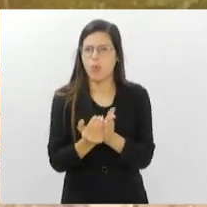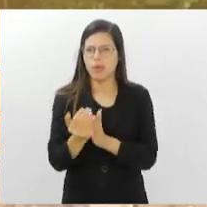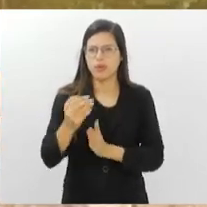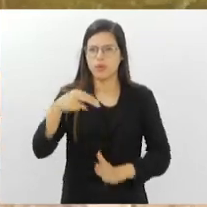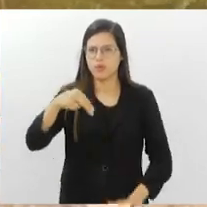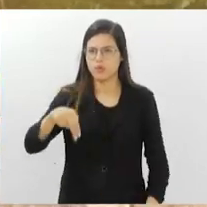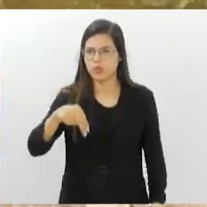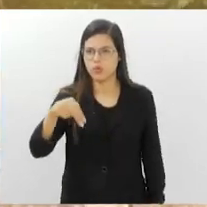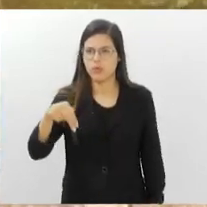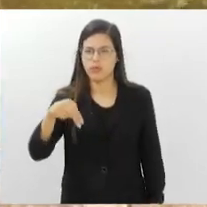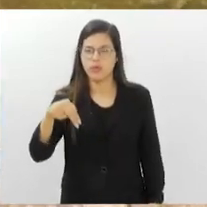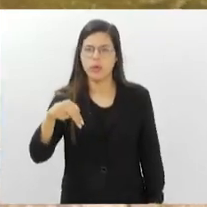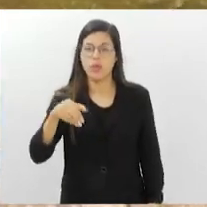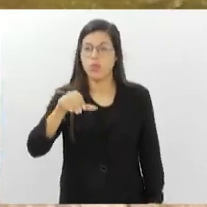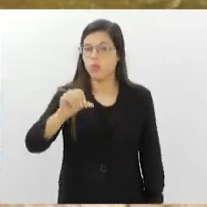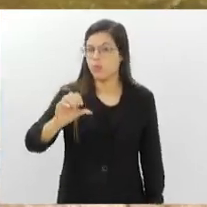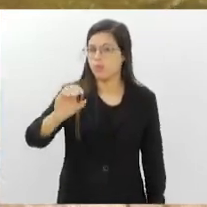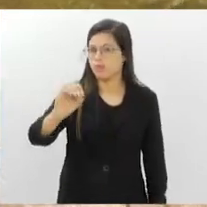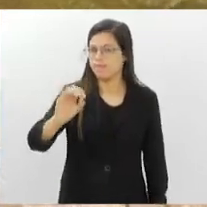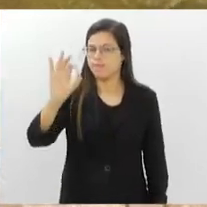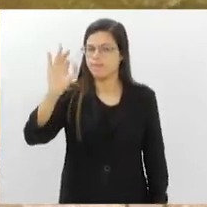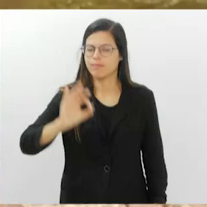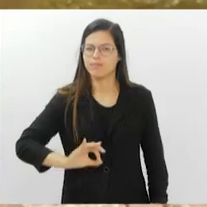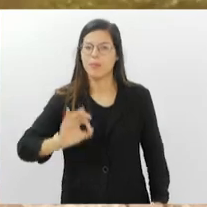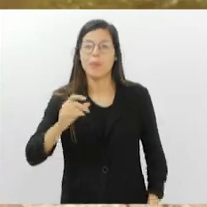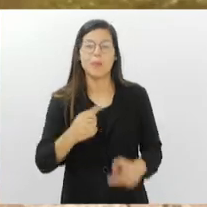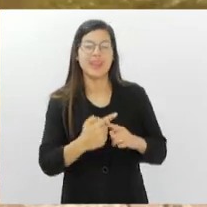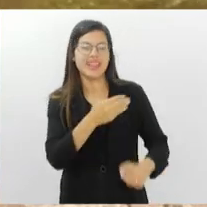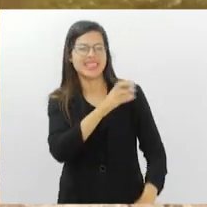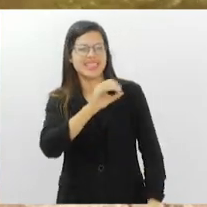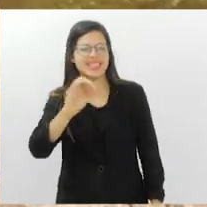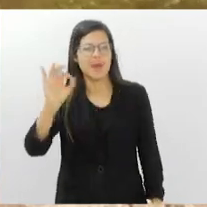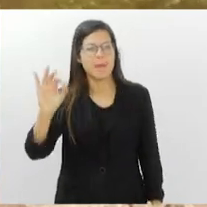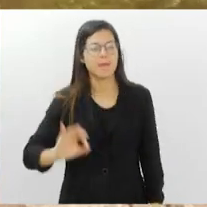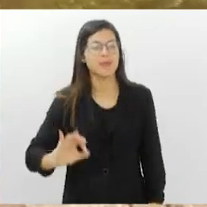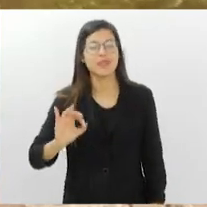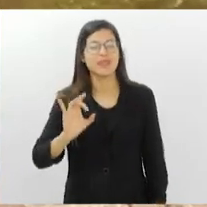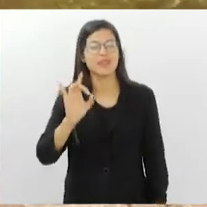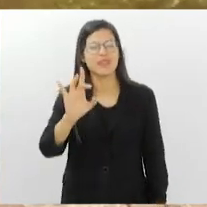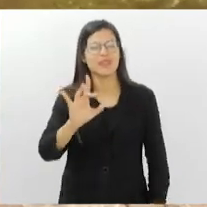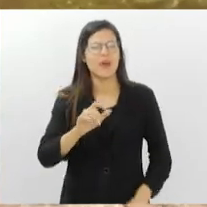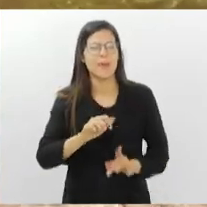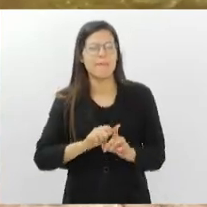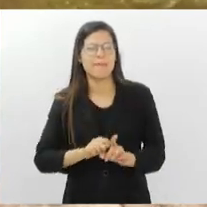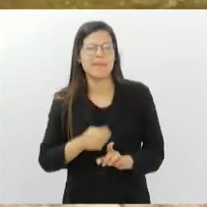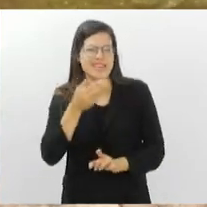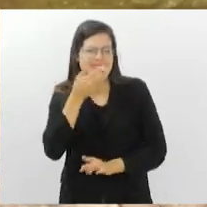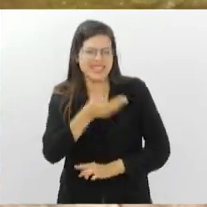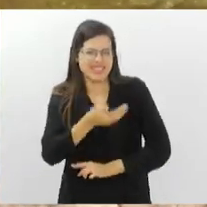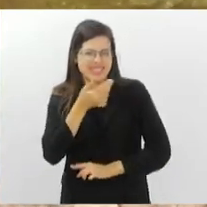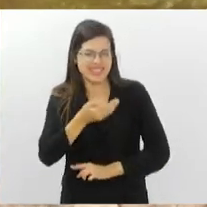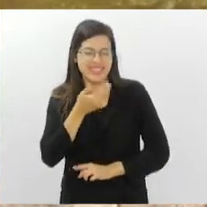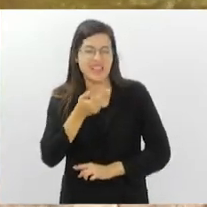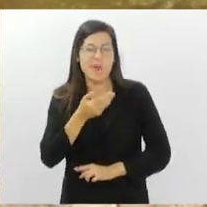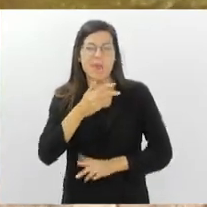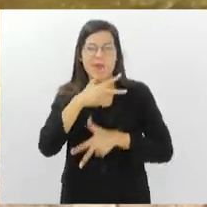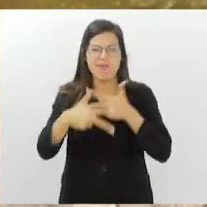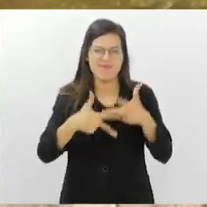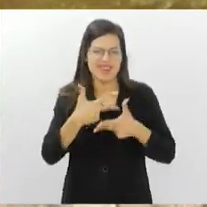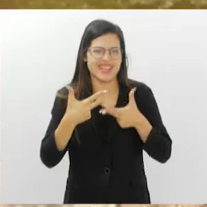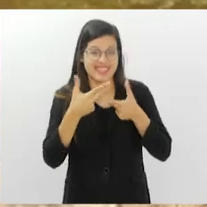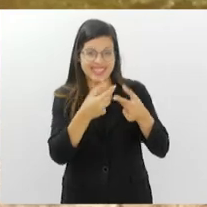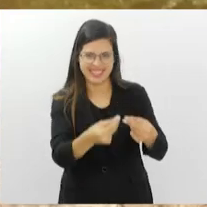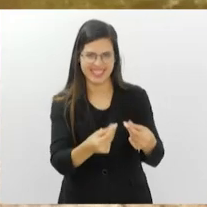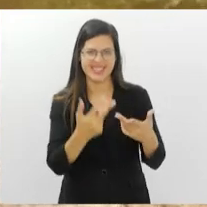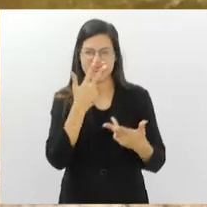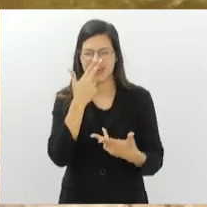90%. Porque o 100% realmente vai ser no Natal. Vai ser o presente de Natal para a Lagoa Rodrigo de